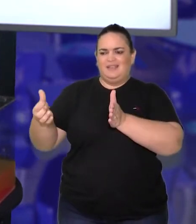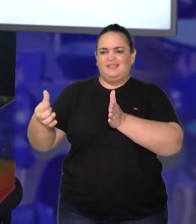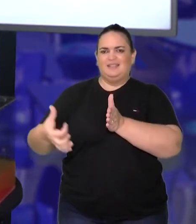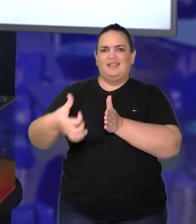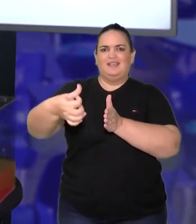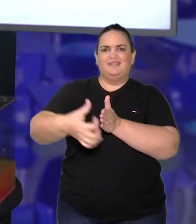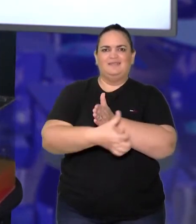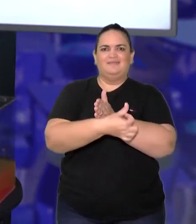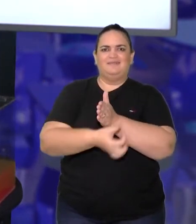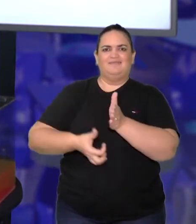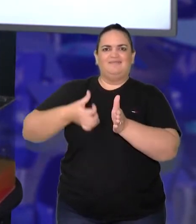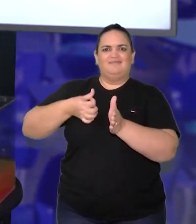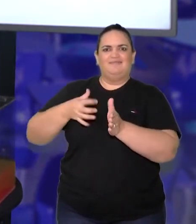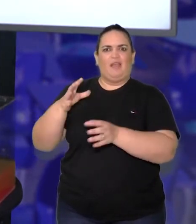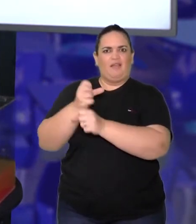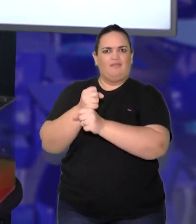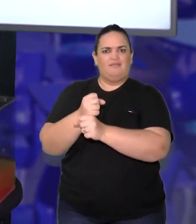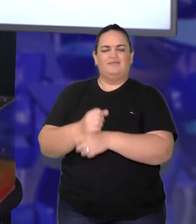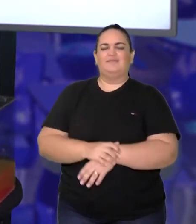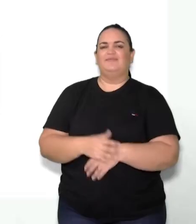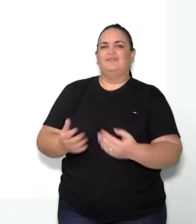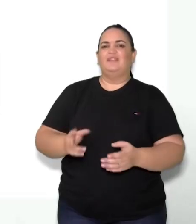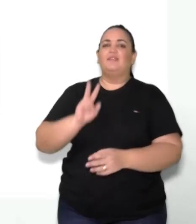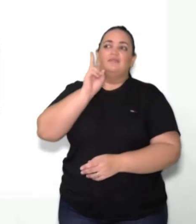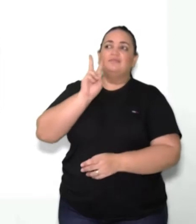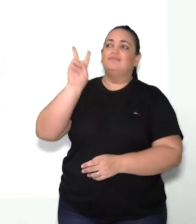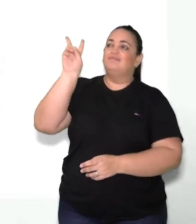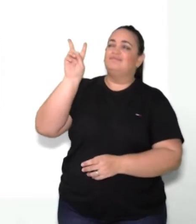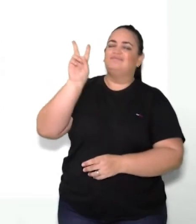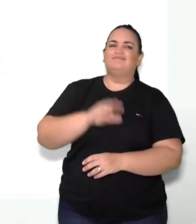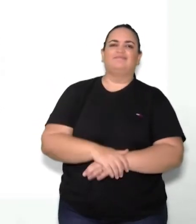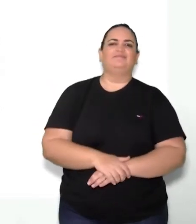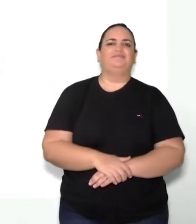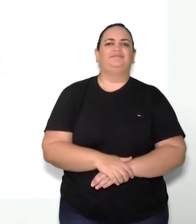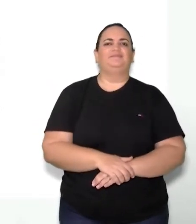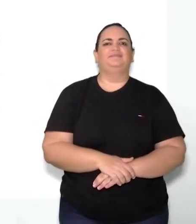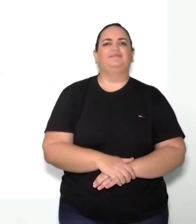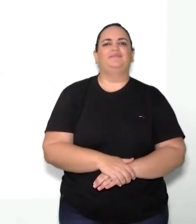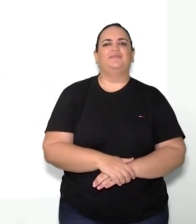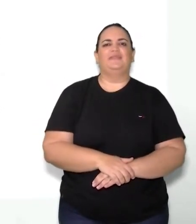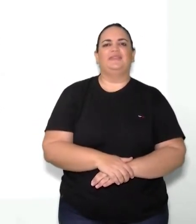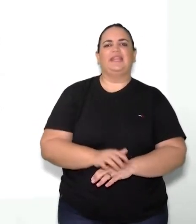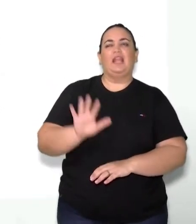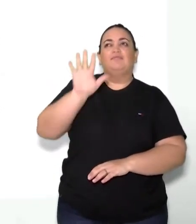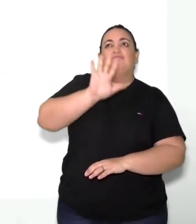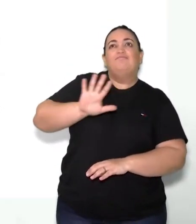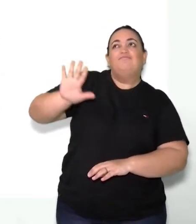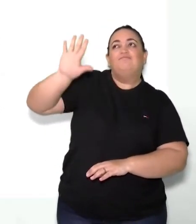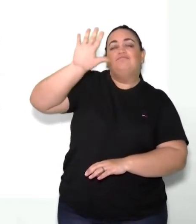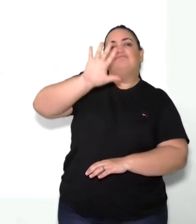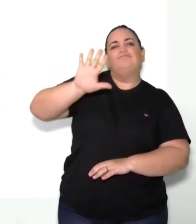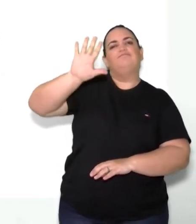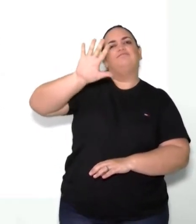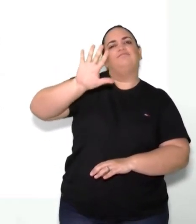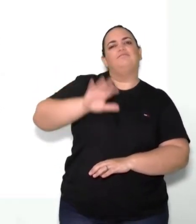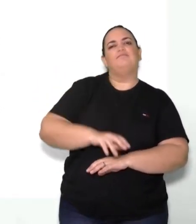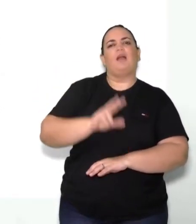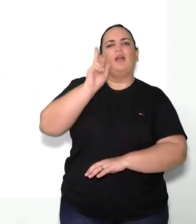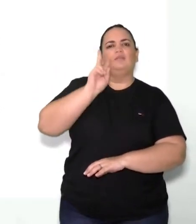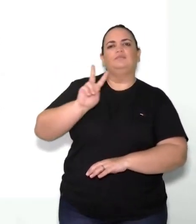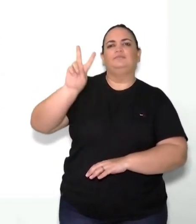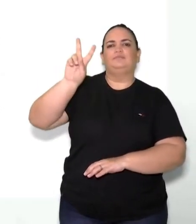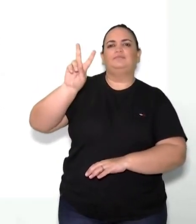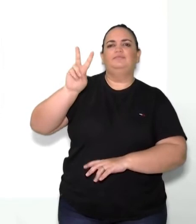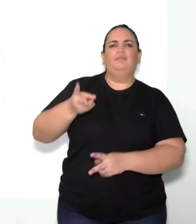Através dessa imagem aqui, eu queria sugerir para vocês, para a gente trabalhar um pouquinho a visão geométrica, tá? Para ter uma